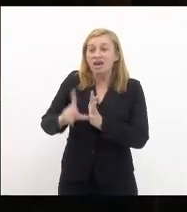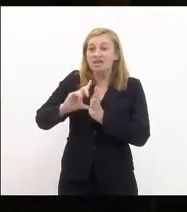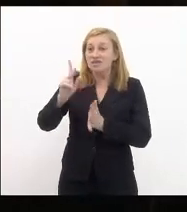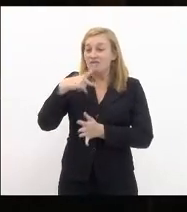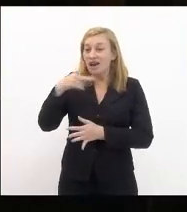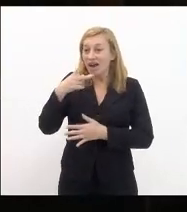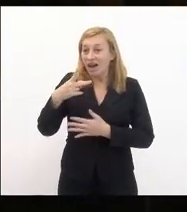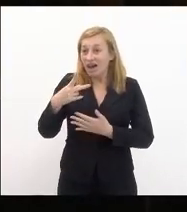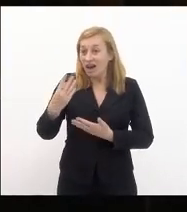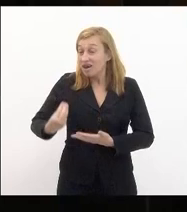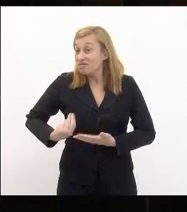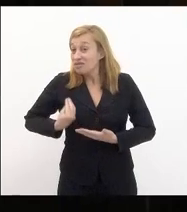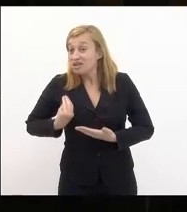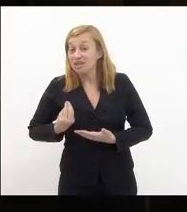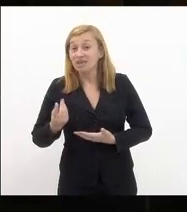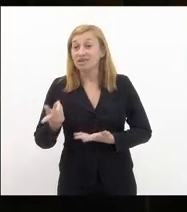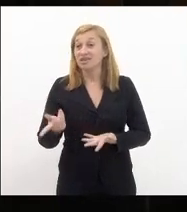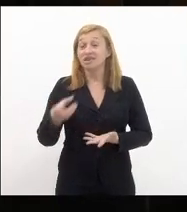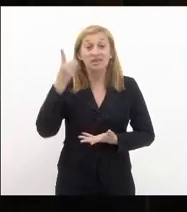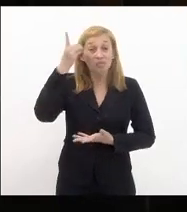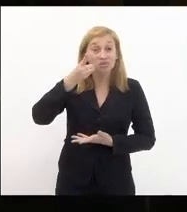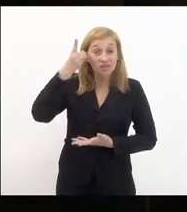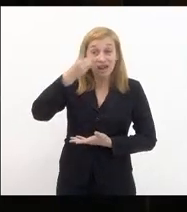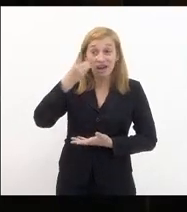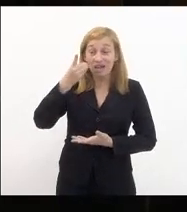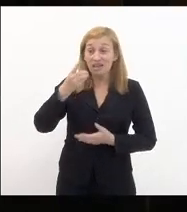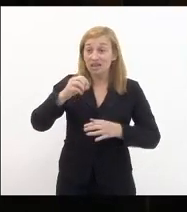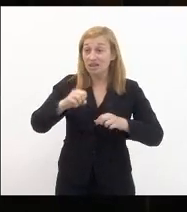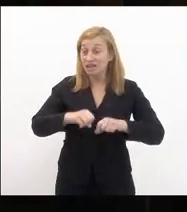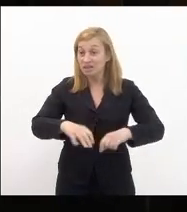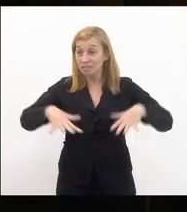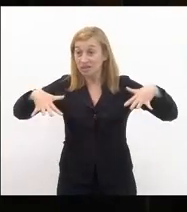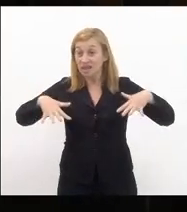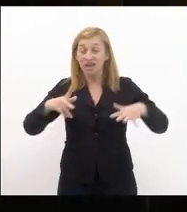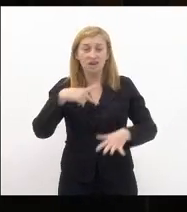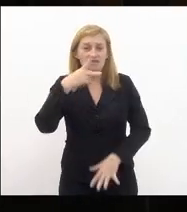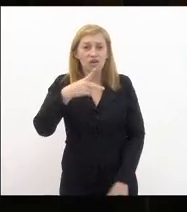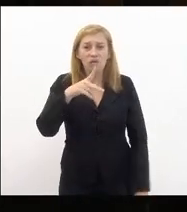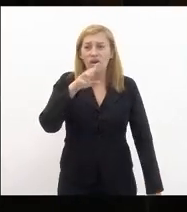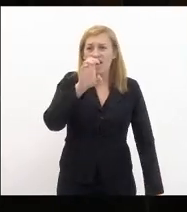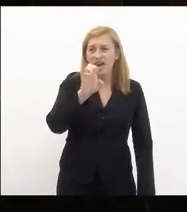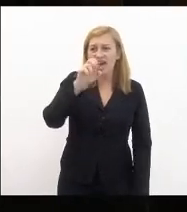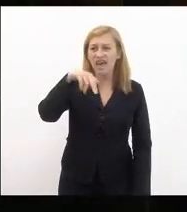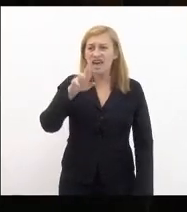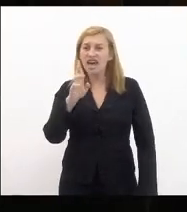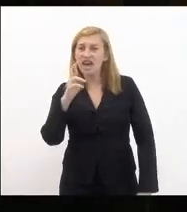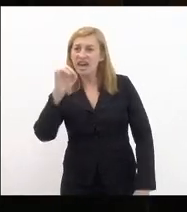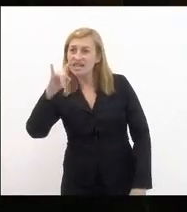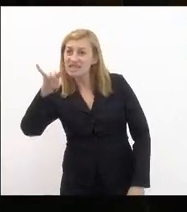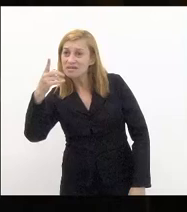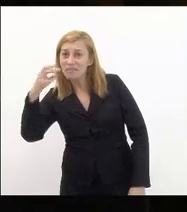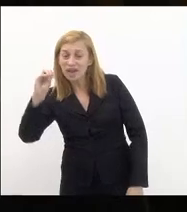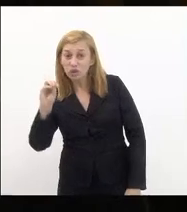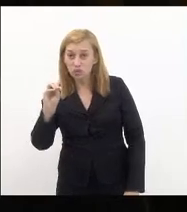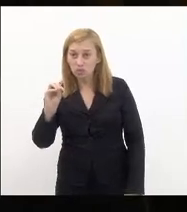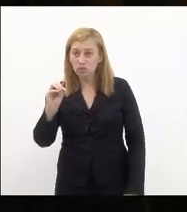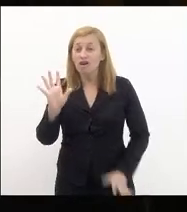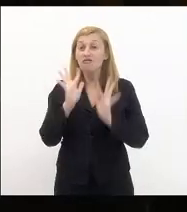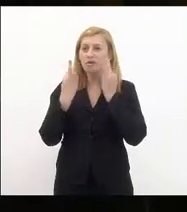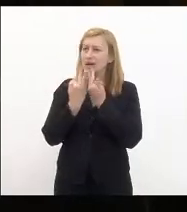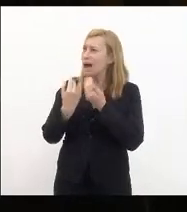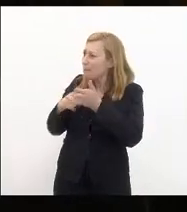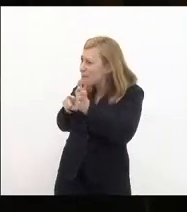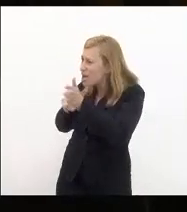presença da deputada ainda em plenário que me antecedeu já que ela falou sobre enriquecimento familiar fica aqui a